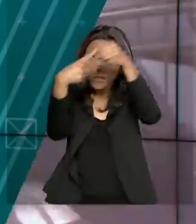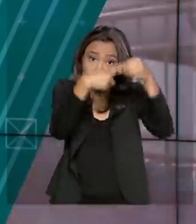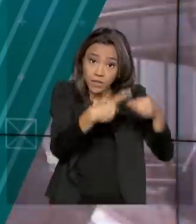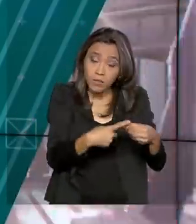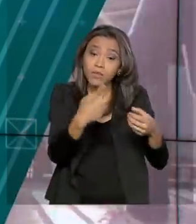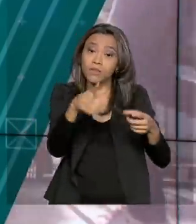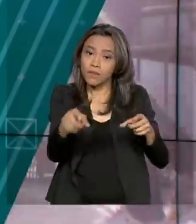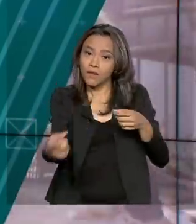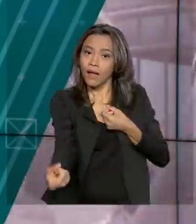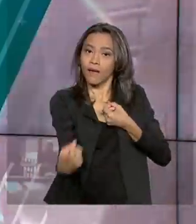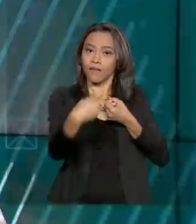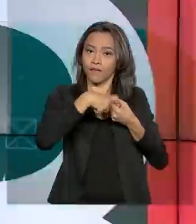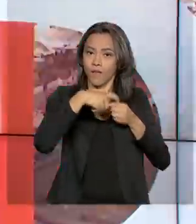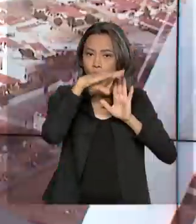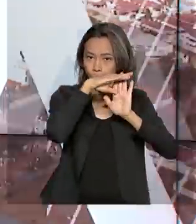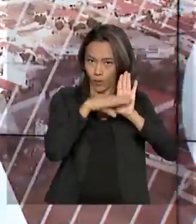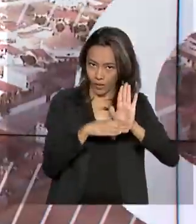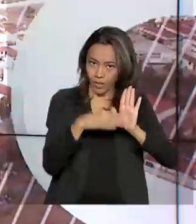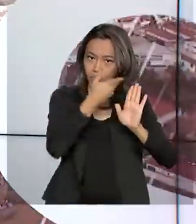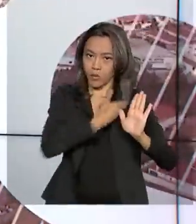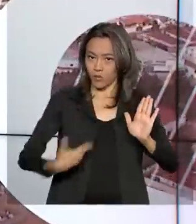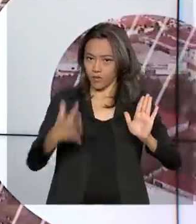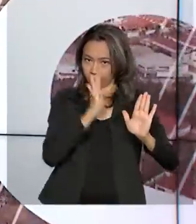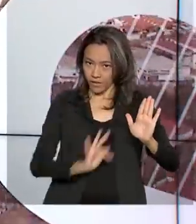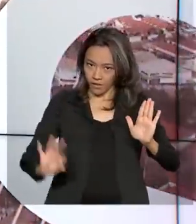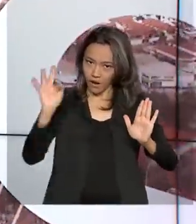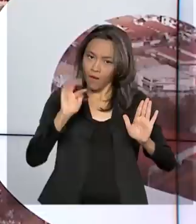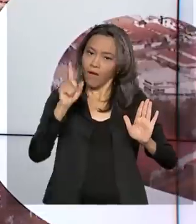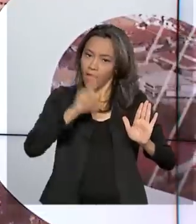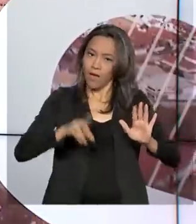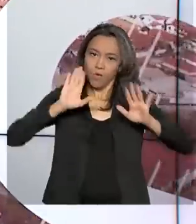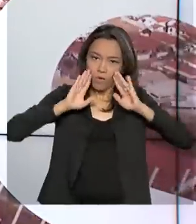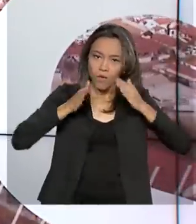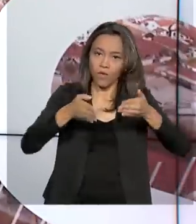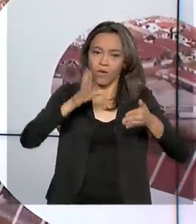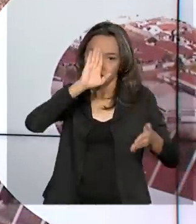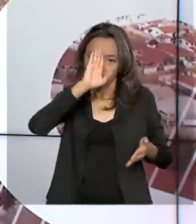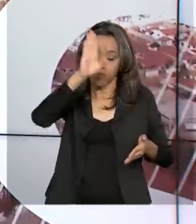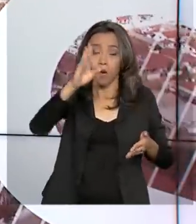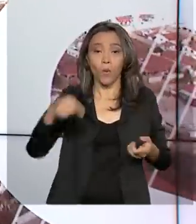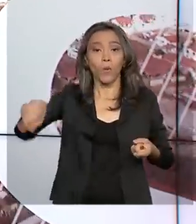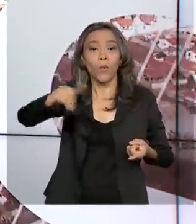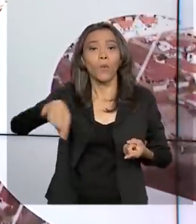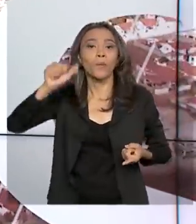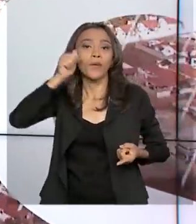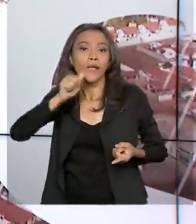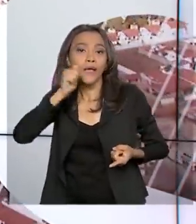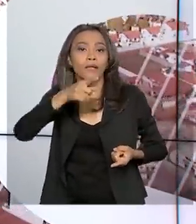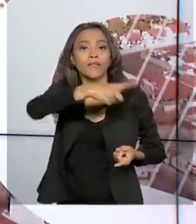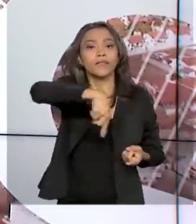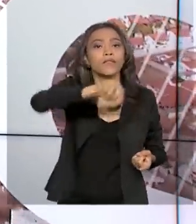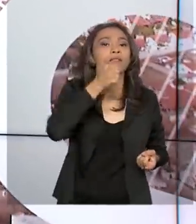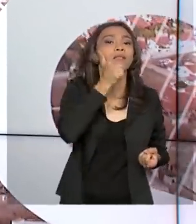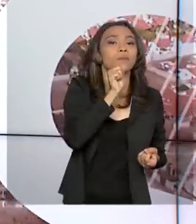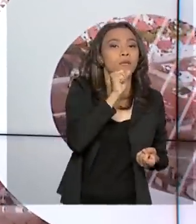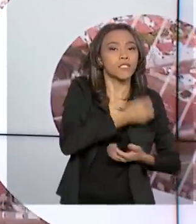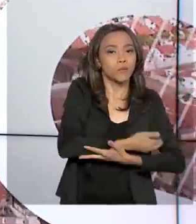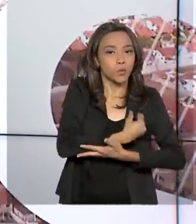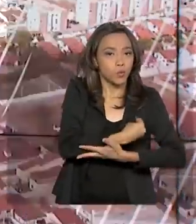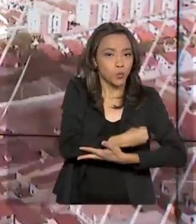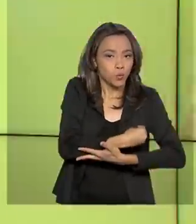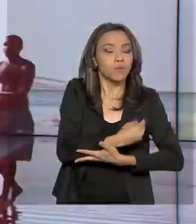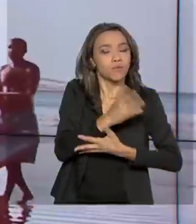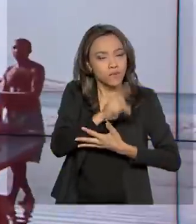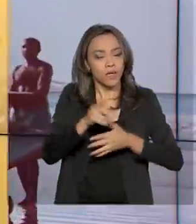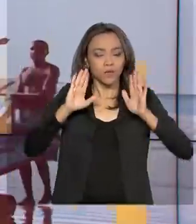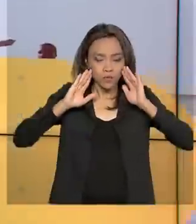programa Em Frente Brasil de Combate à Criminalidade Violenta são prioridade. Mulheres e mães que amamentam também estão no